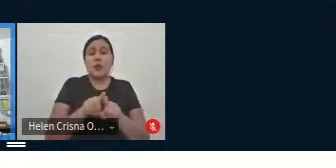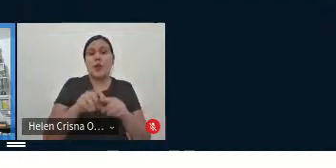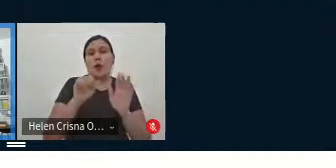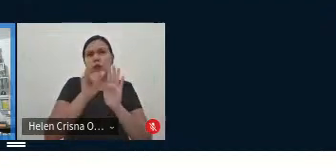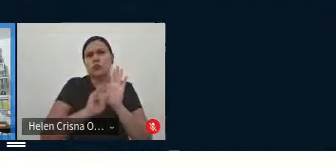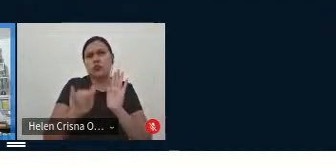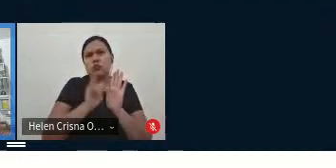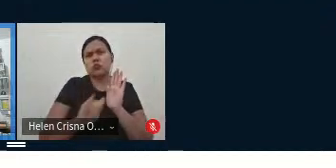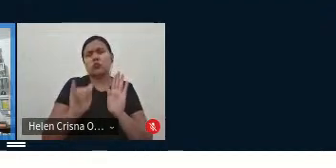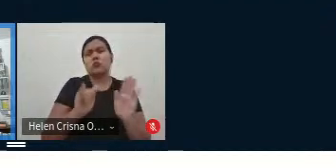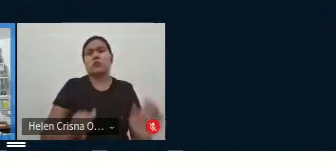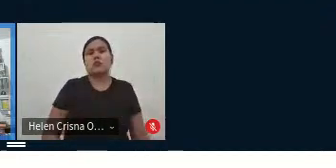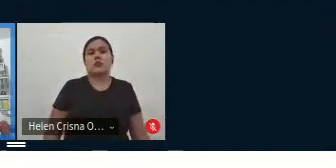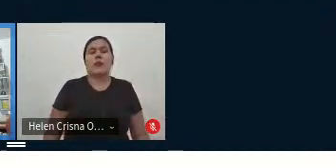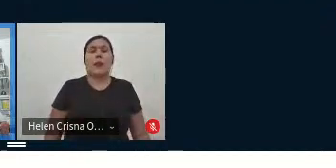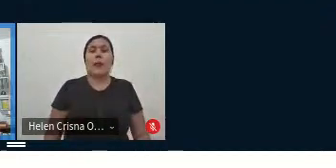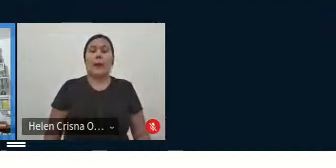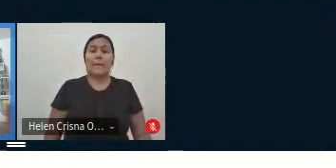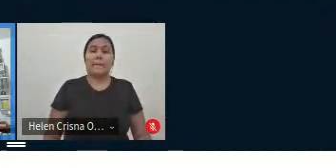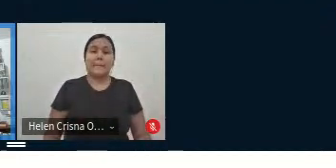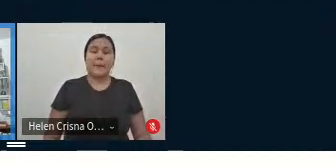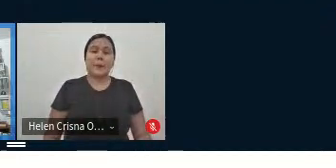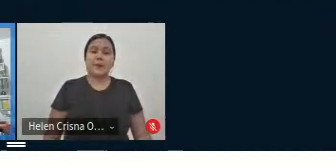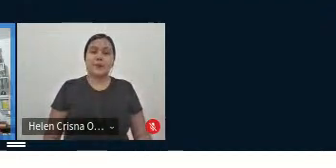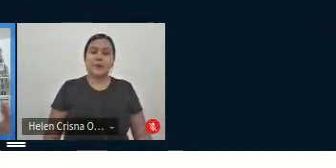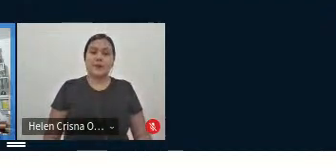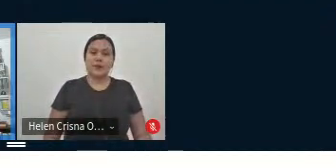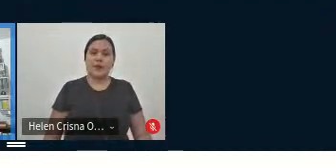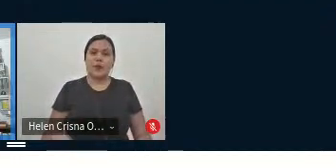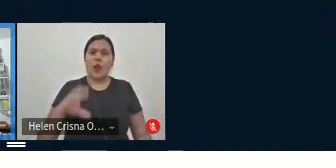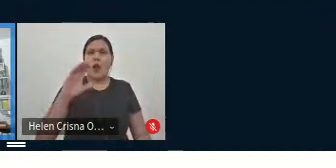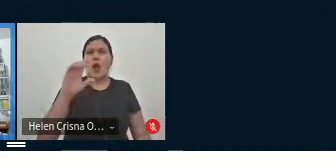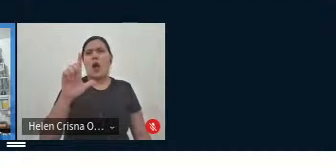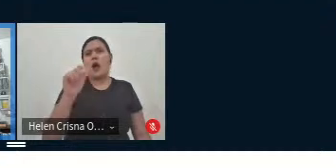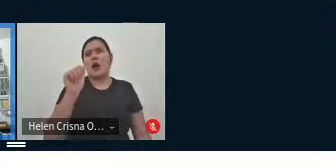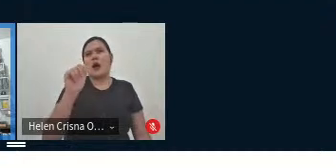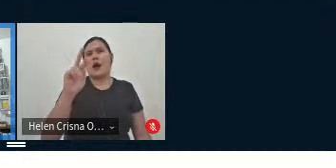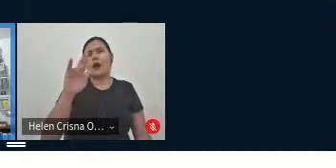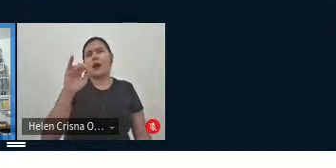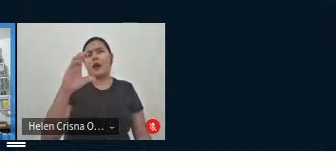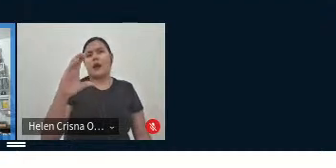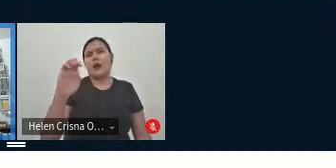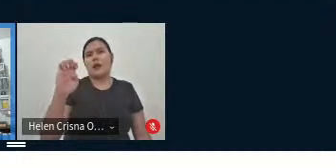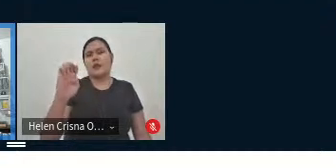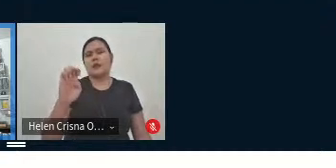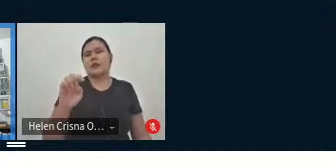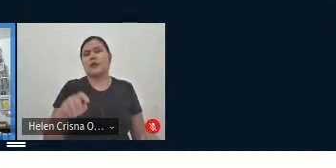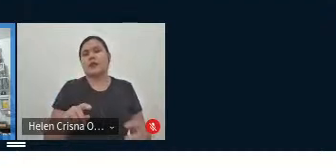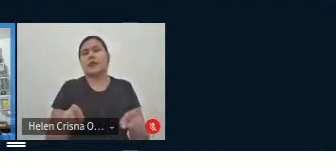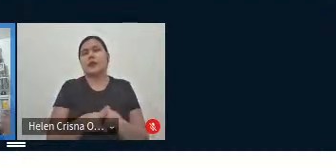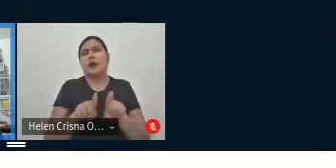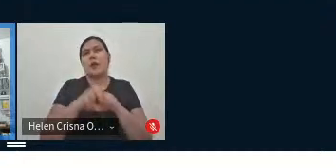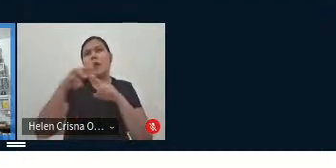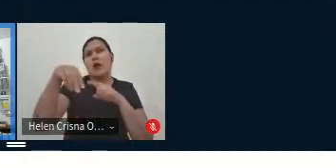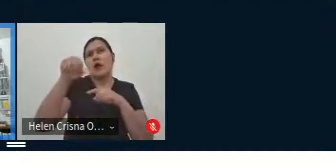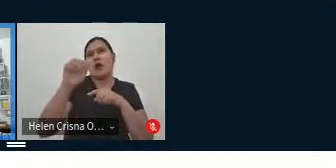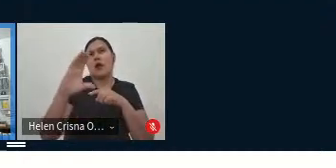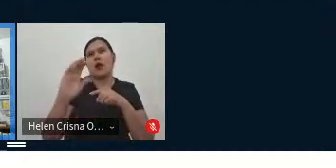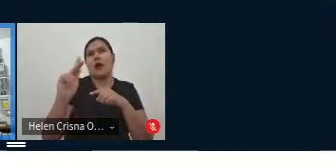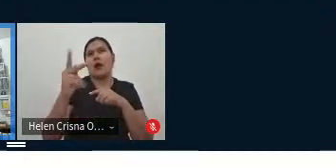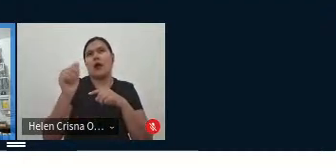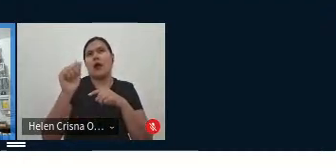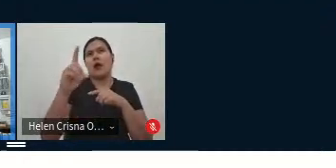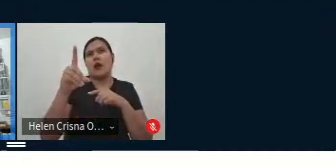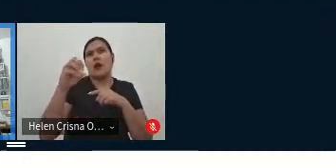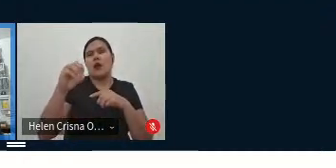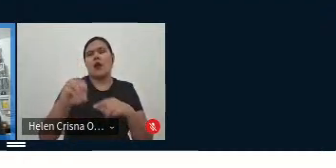de Clarice, Machado, Jorge Amado,